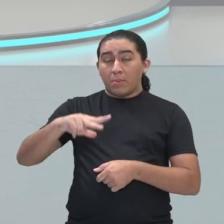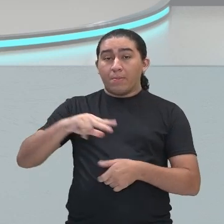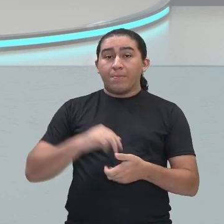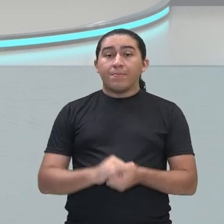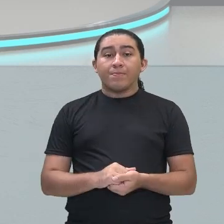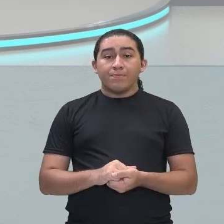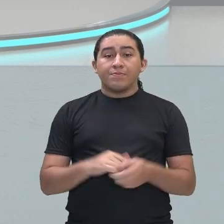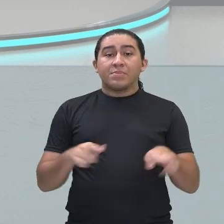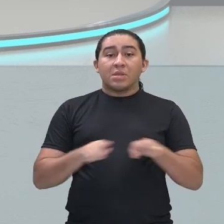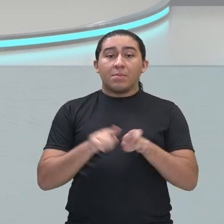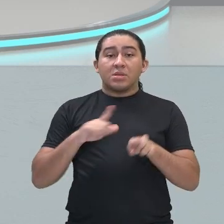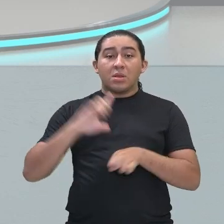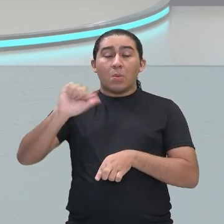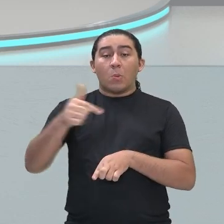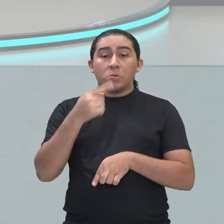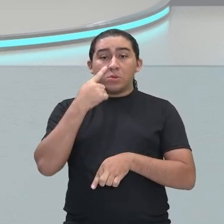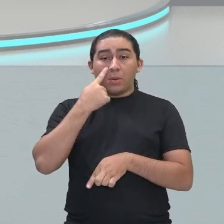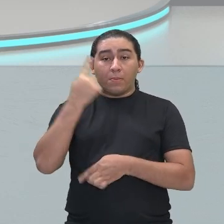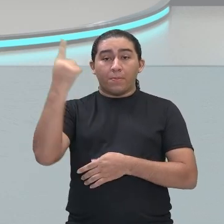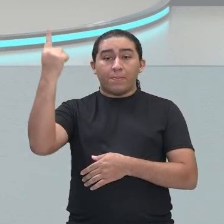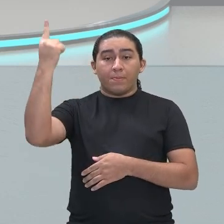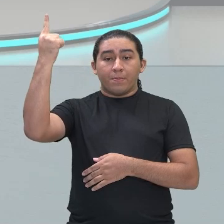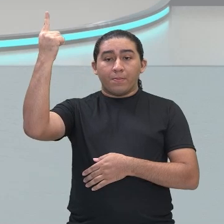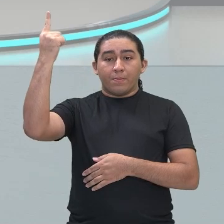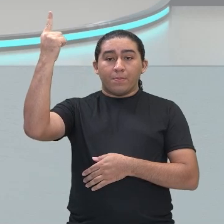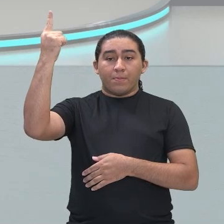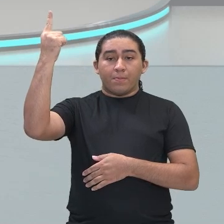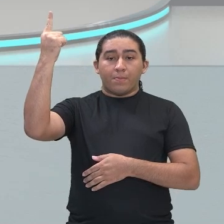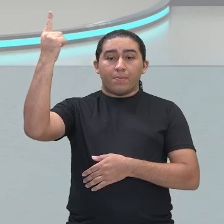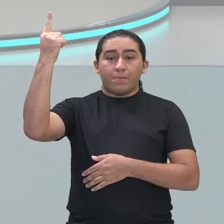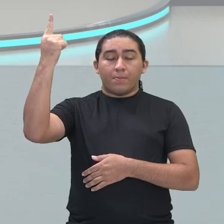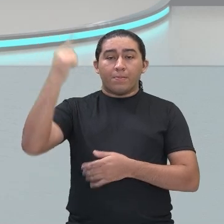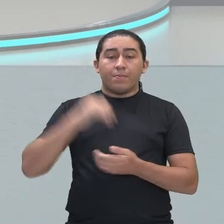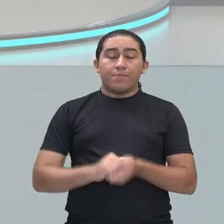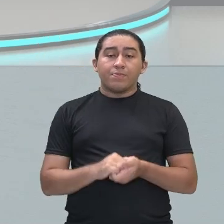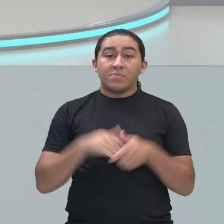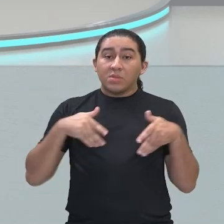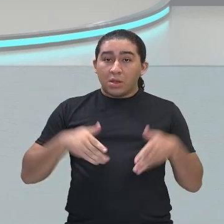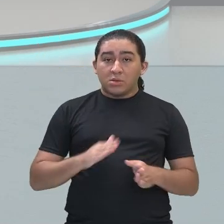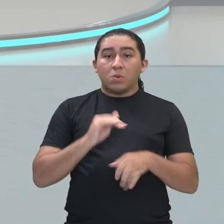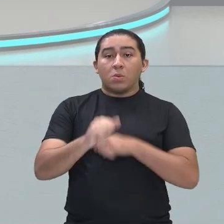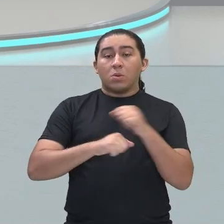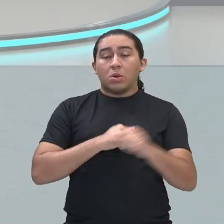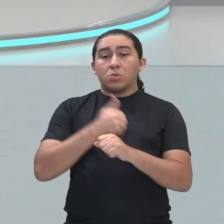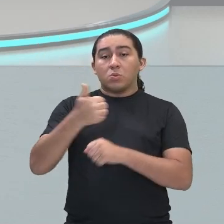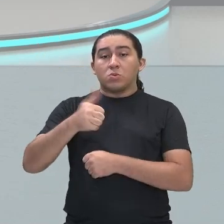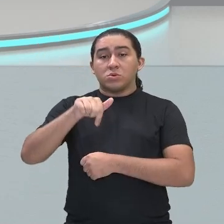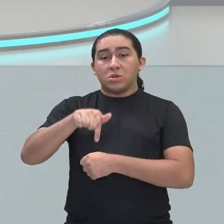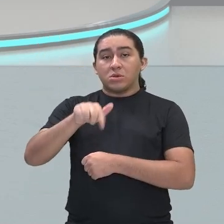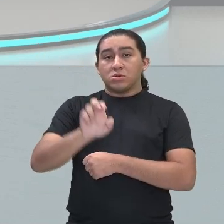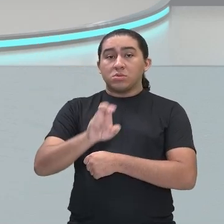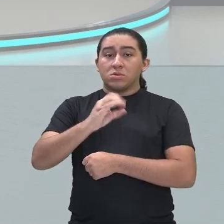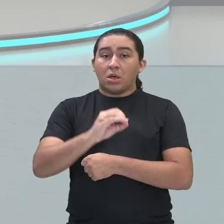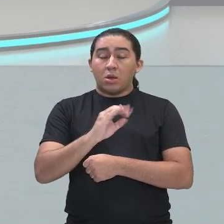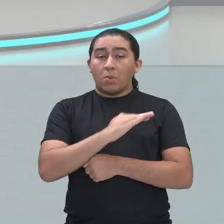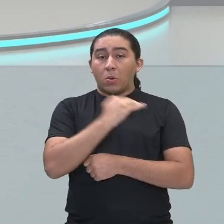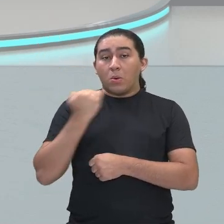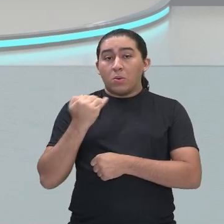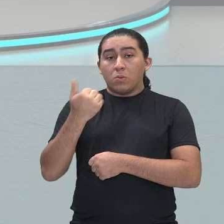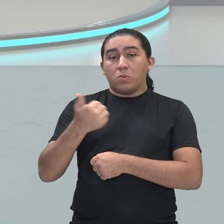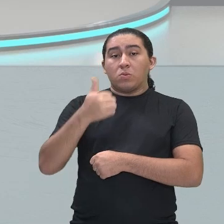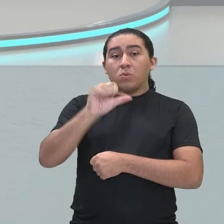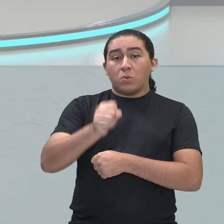E temos também Marquesa de Alorna. Ela nasceu em 1750 e faleceu em